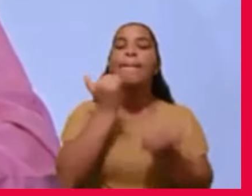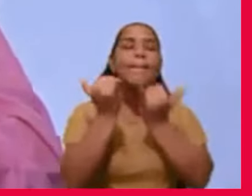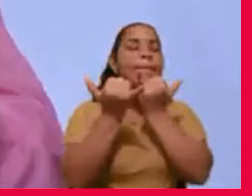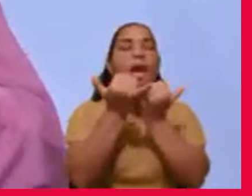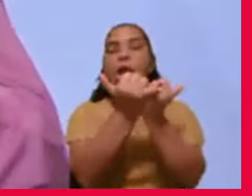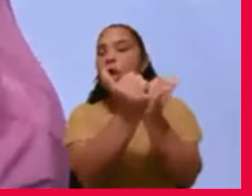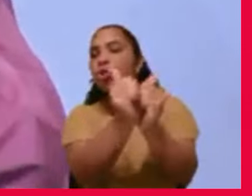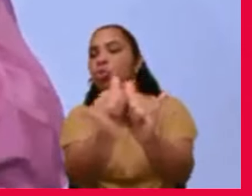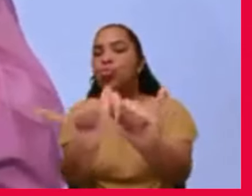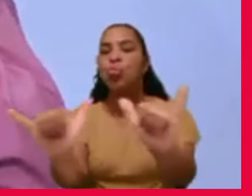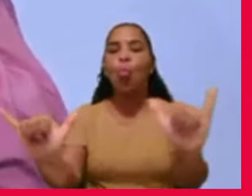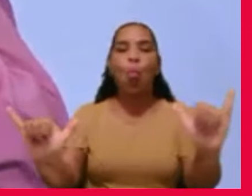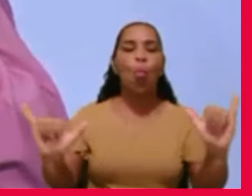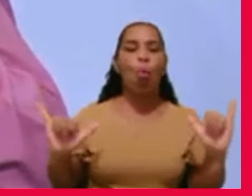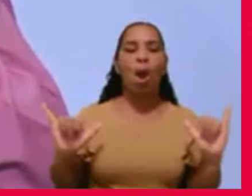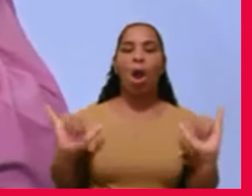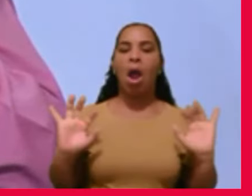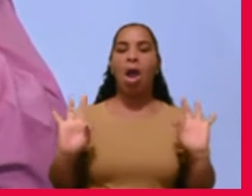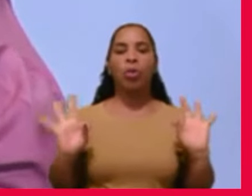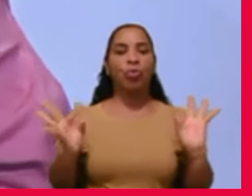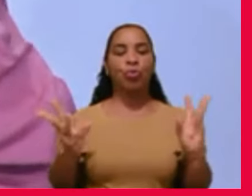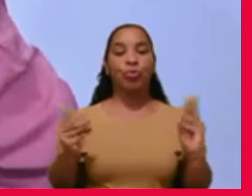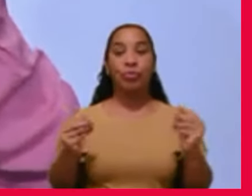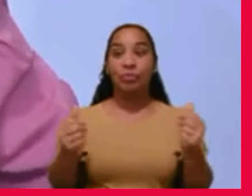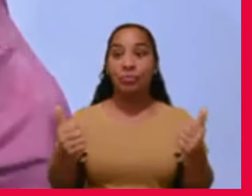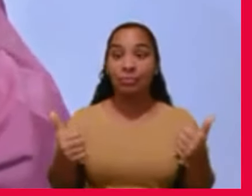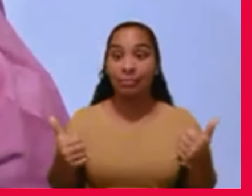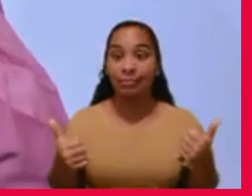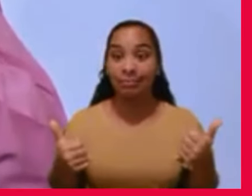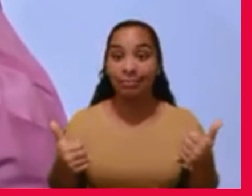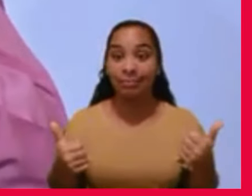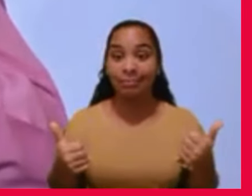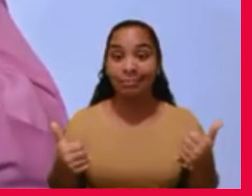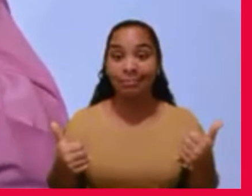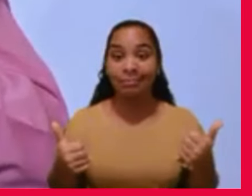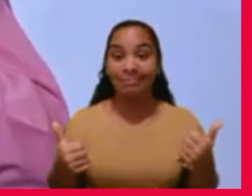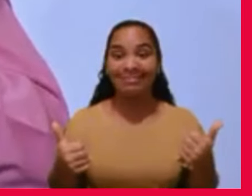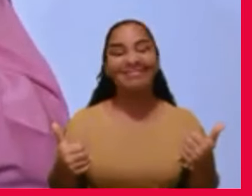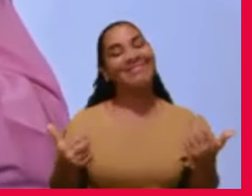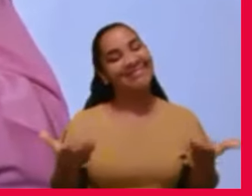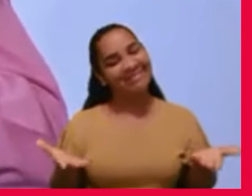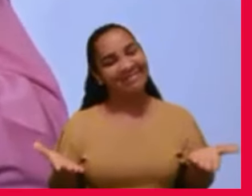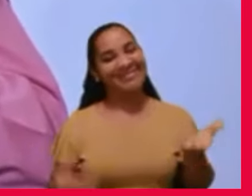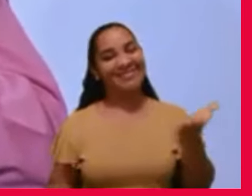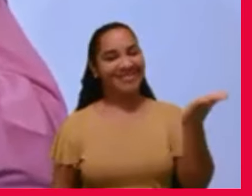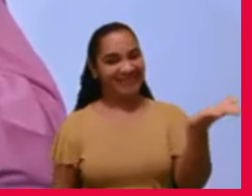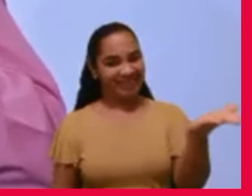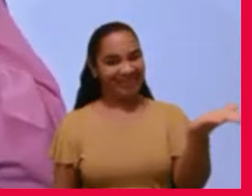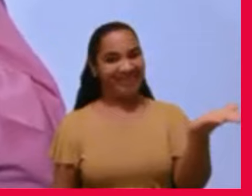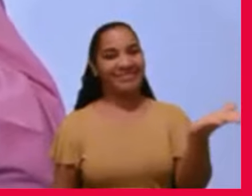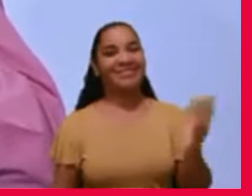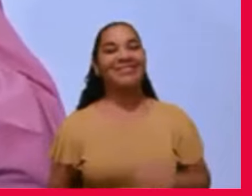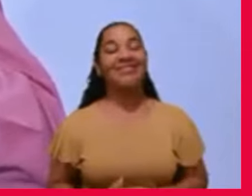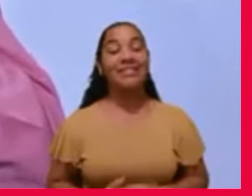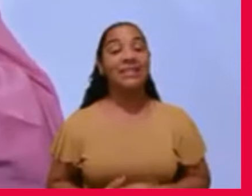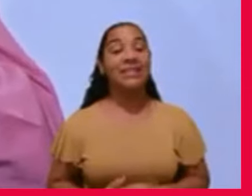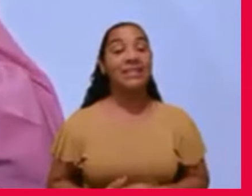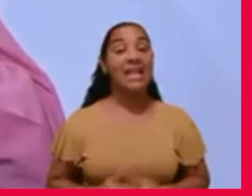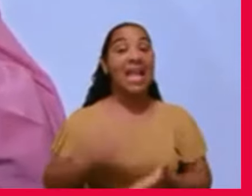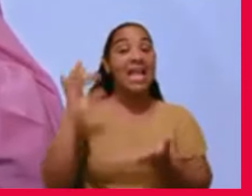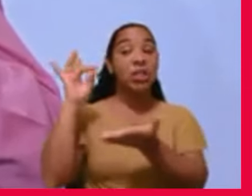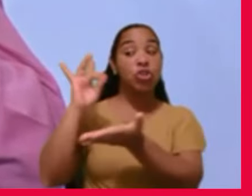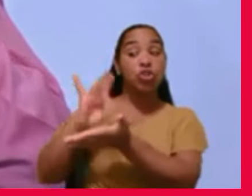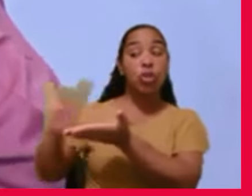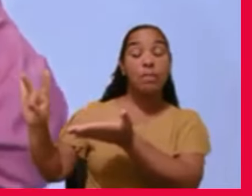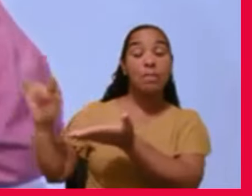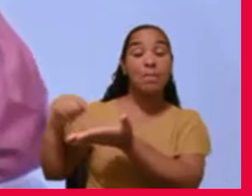que me fazem, somente isso, e então disse o doutor Altar Ciro, o maior inimigo é o egoísmo,